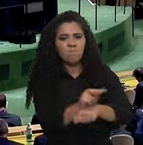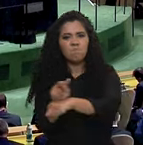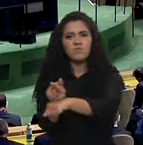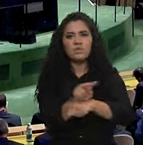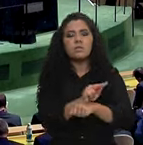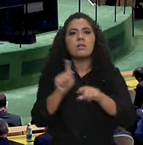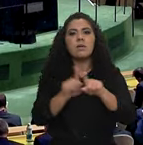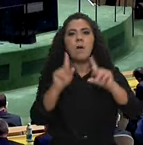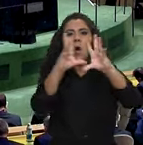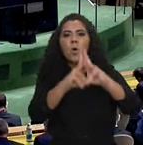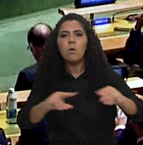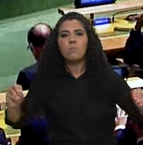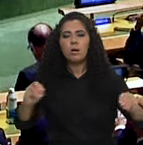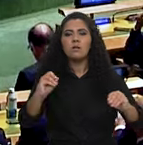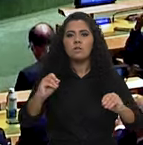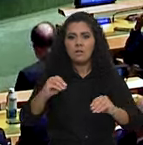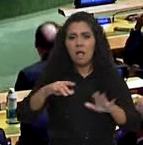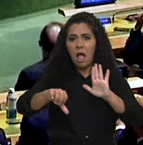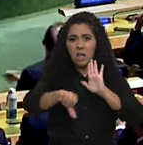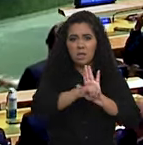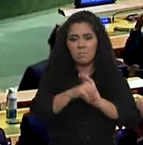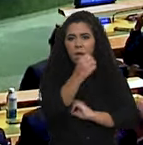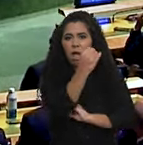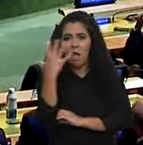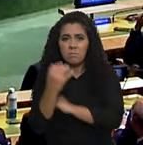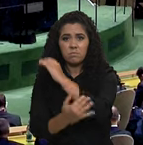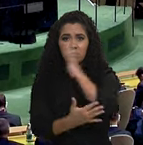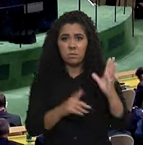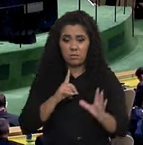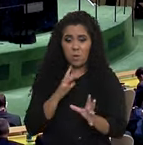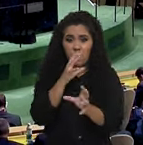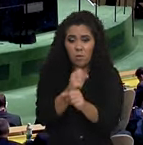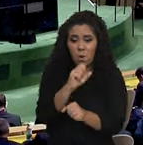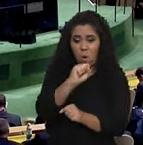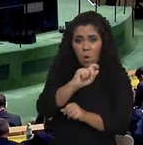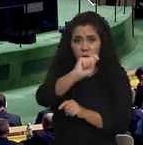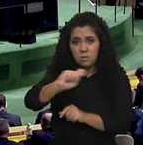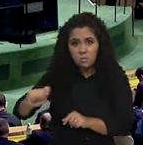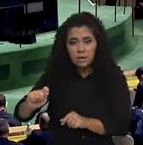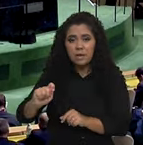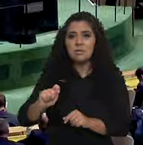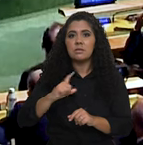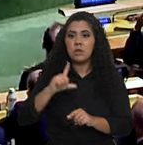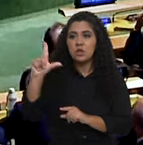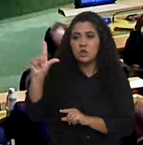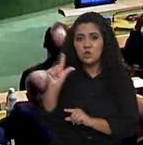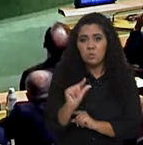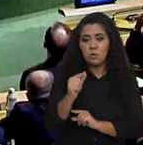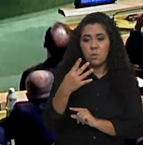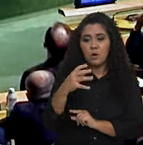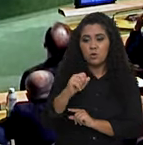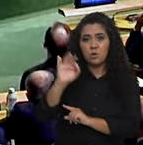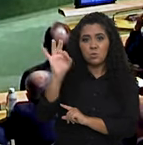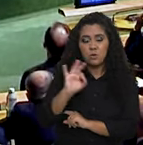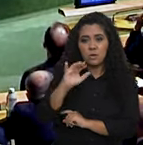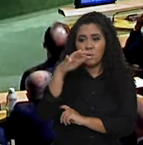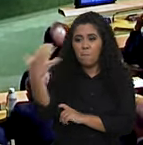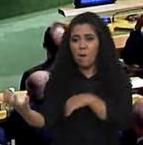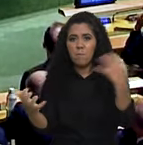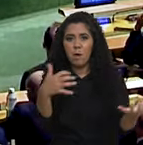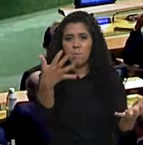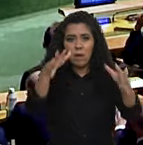combate a crimes ambientais. Ao longo dos últimos oito meses, o desmatamento na Amazônia brasileira já foi reduzido em